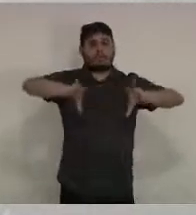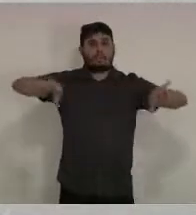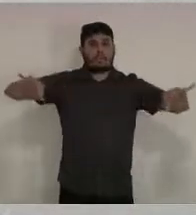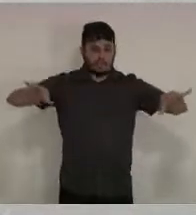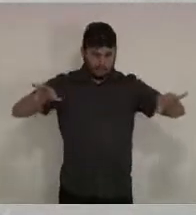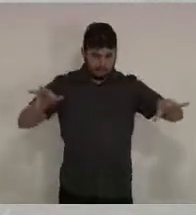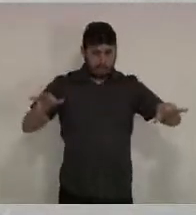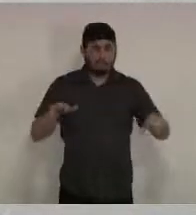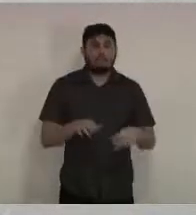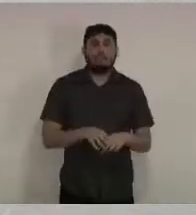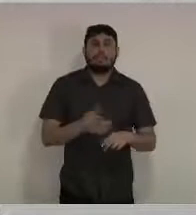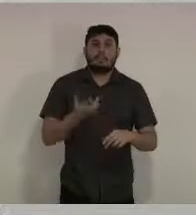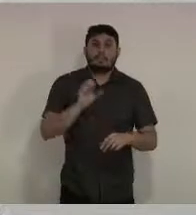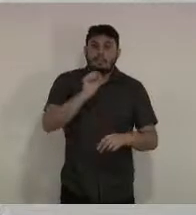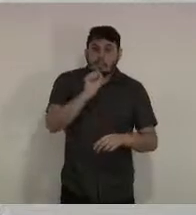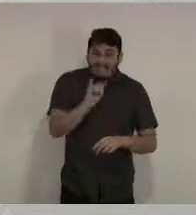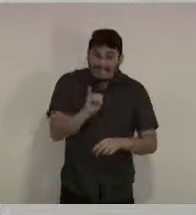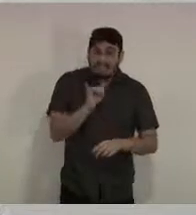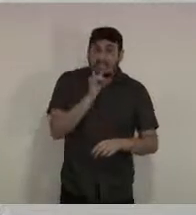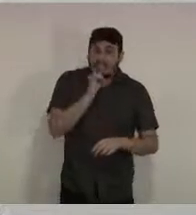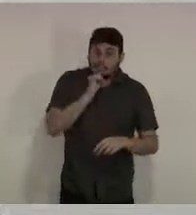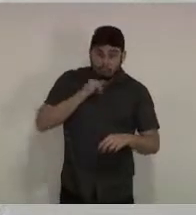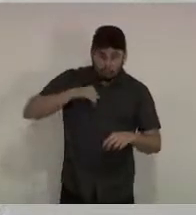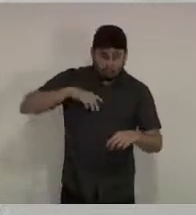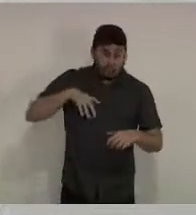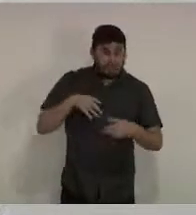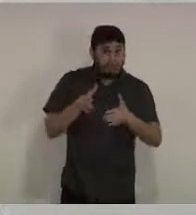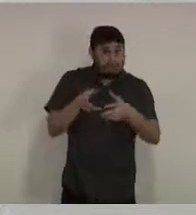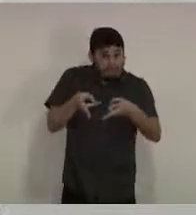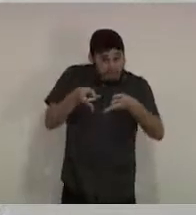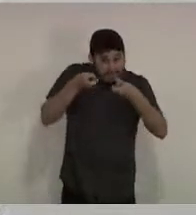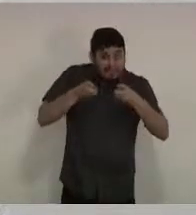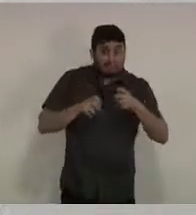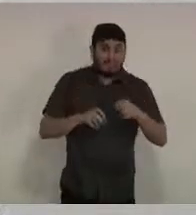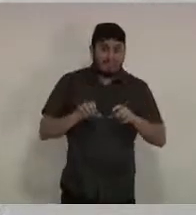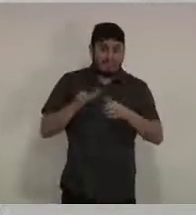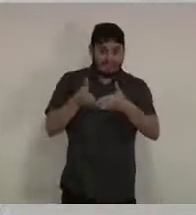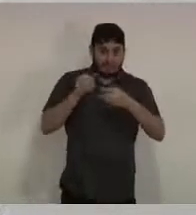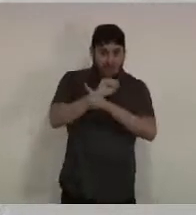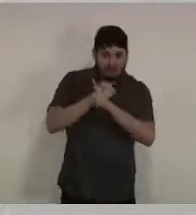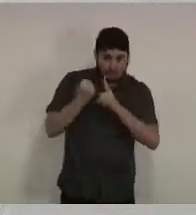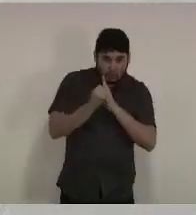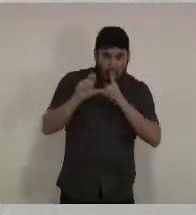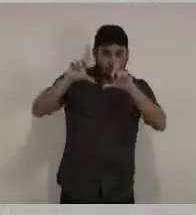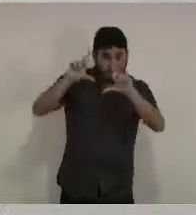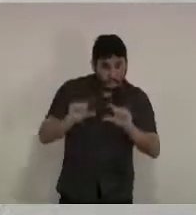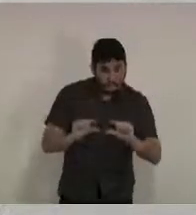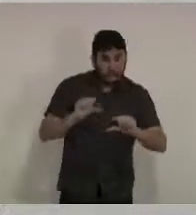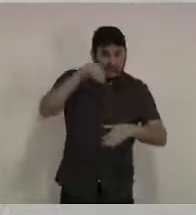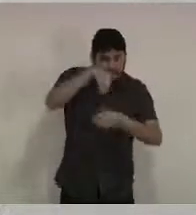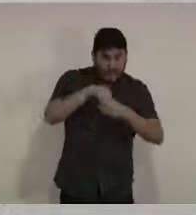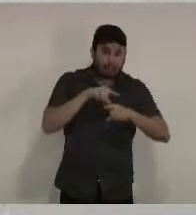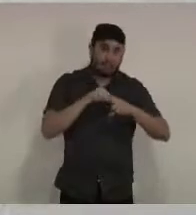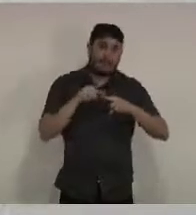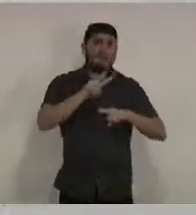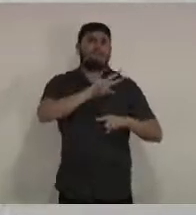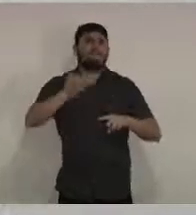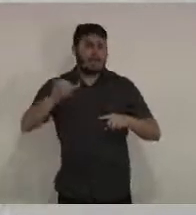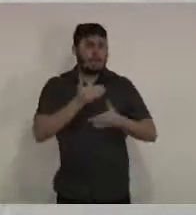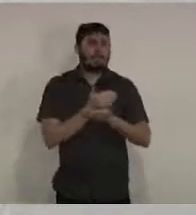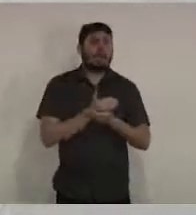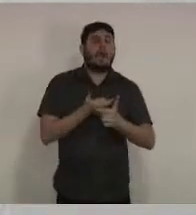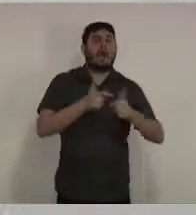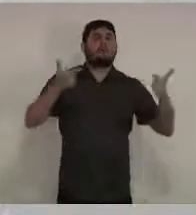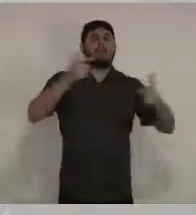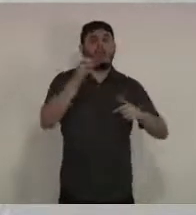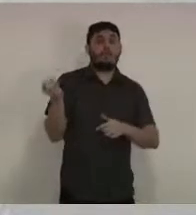nesses bairros que tem um índice baixo de isolamento. Nós vamos ter a expansão dessas barreiras sanitárias para atingir mais bairros. ao todo serão 20